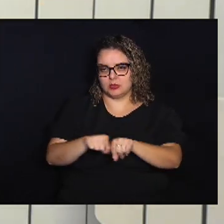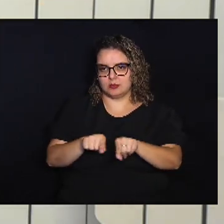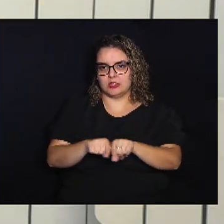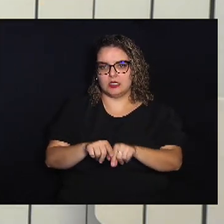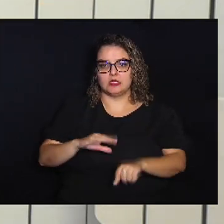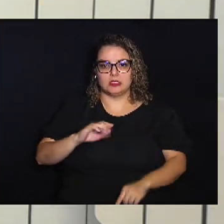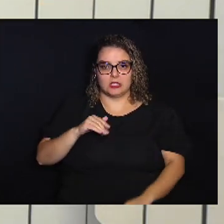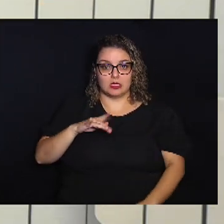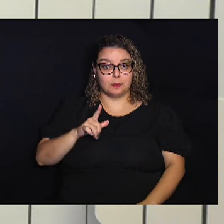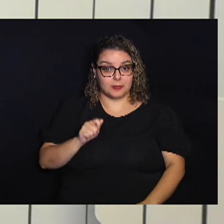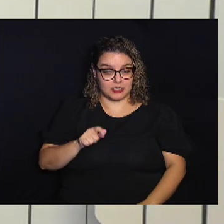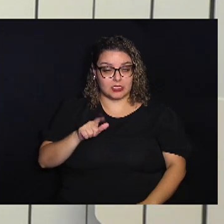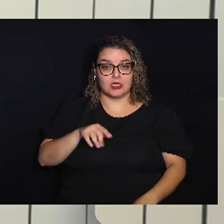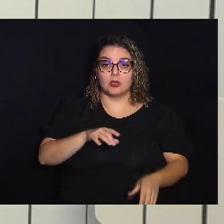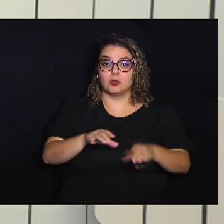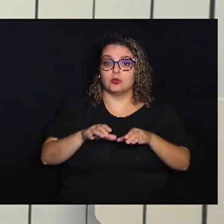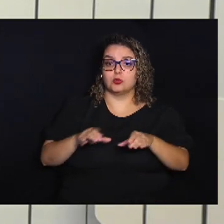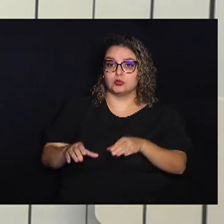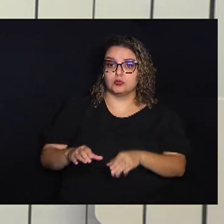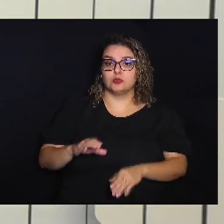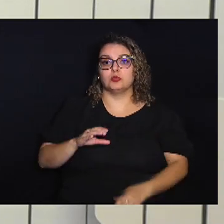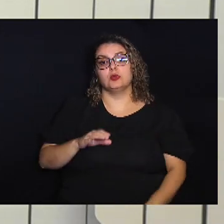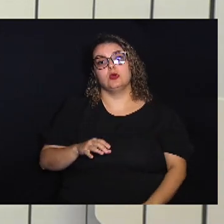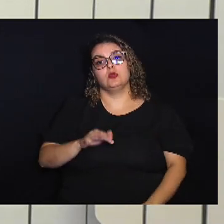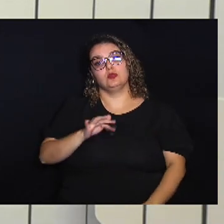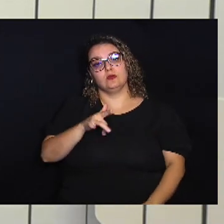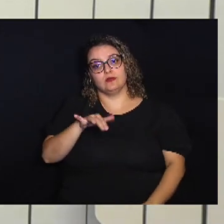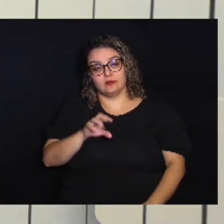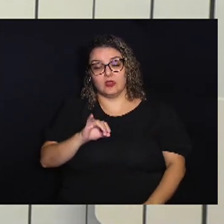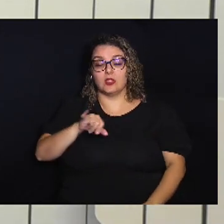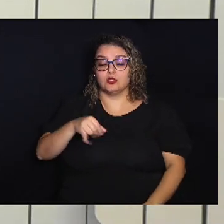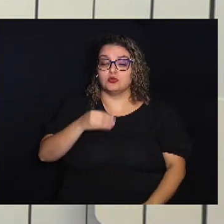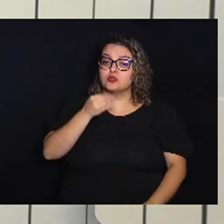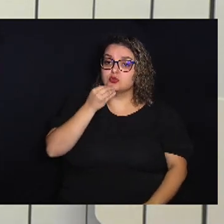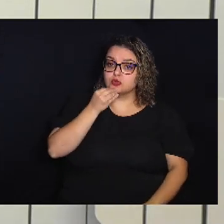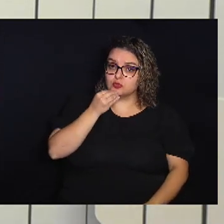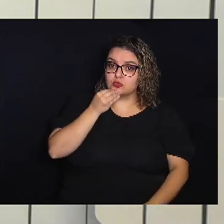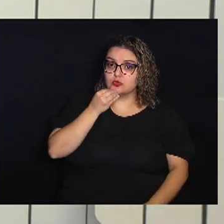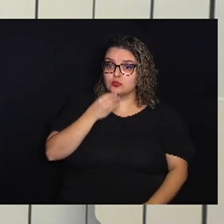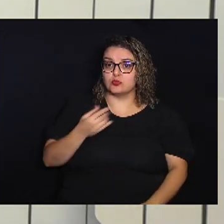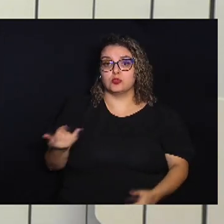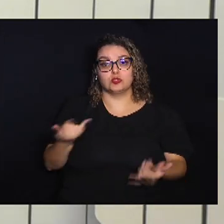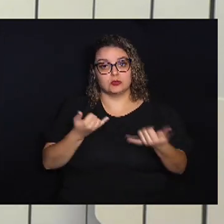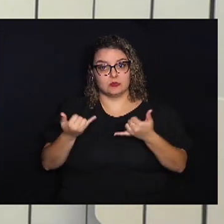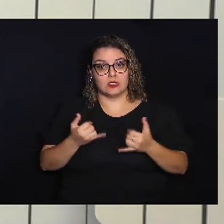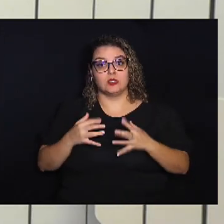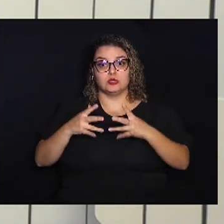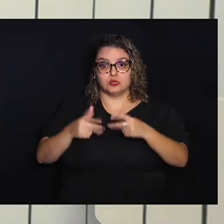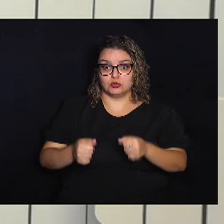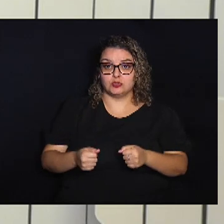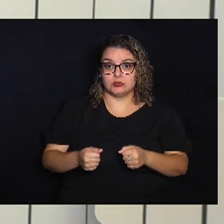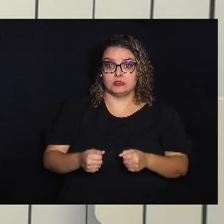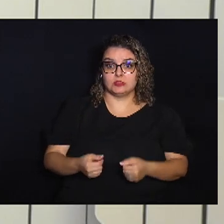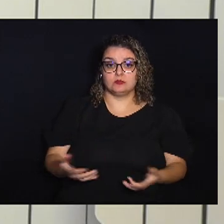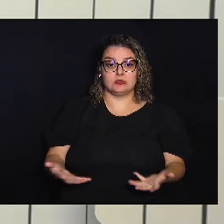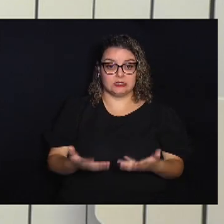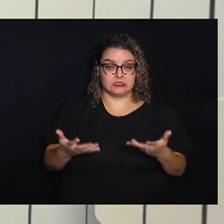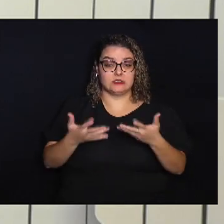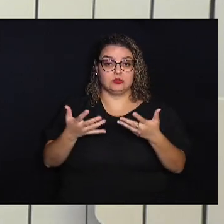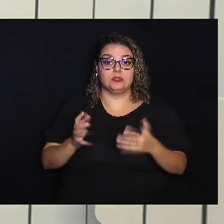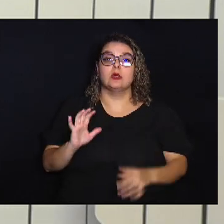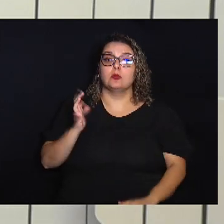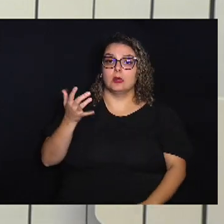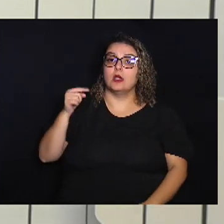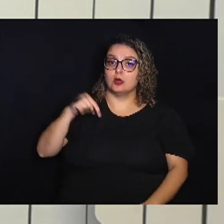Camila Garrido que é coordenadora então do feirão de oportunidades por nos contar então sobre esta iniciativa que está